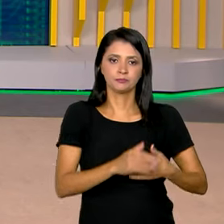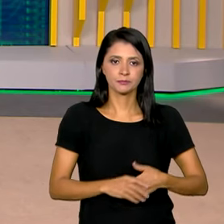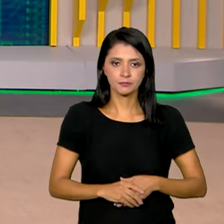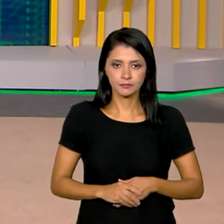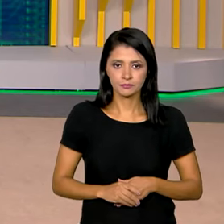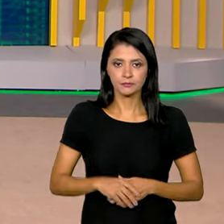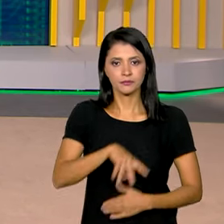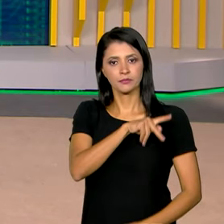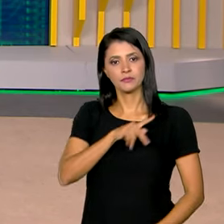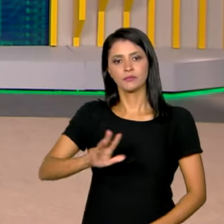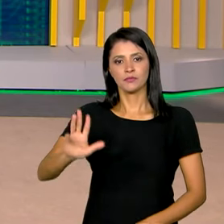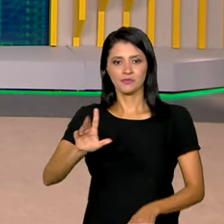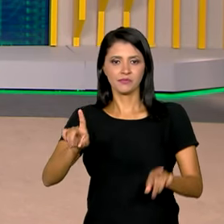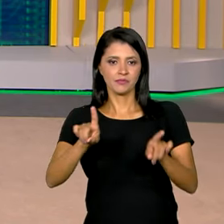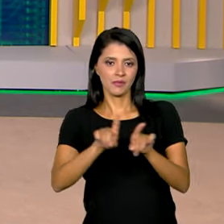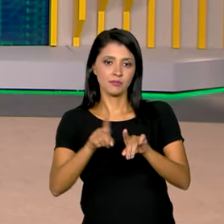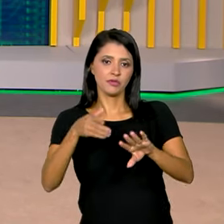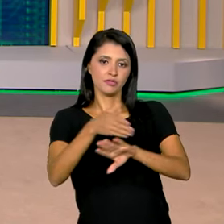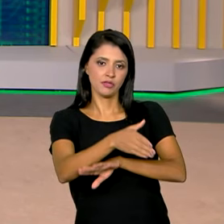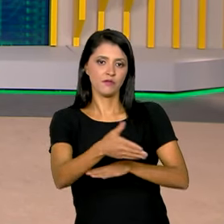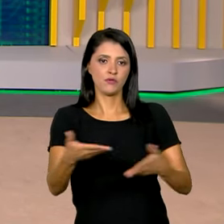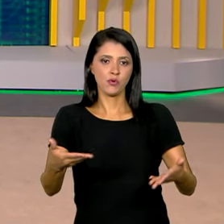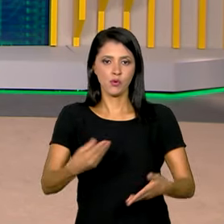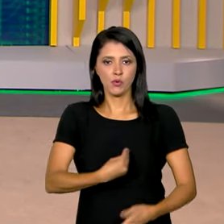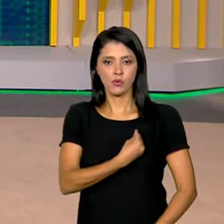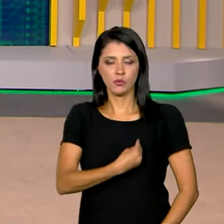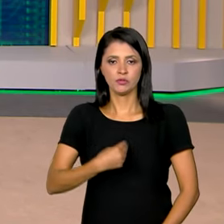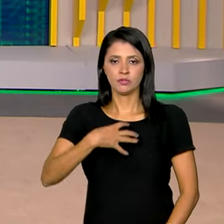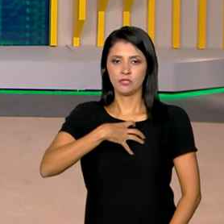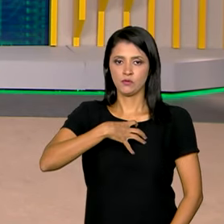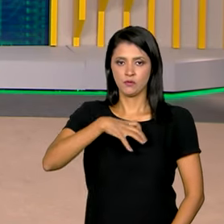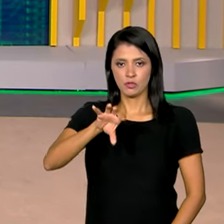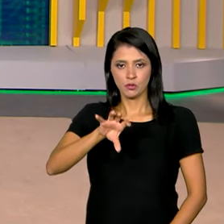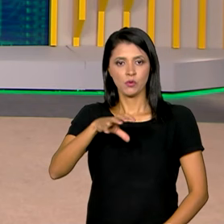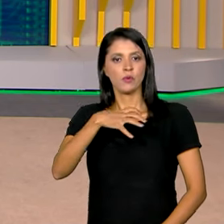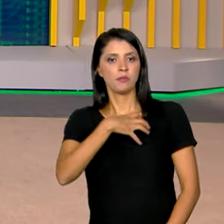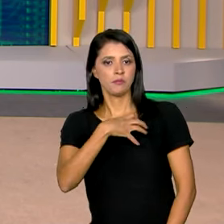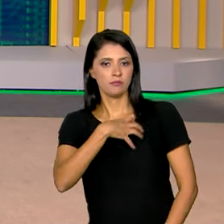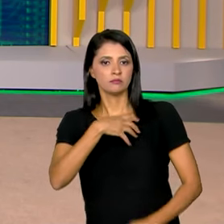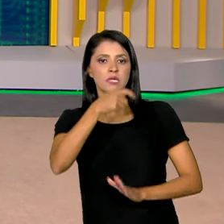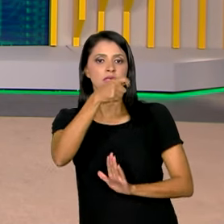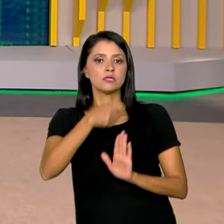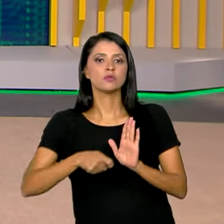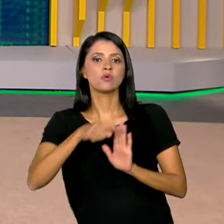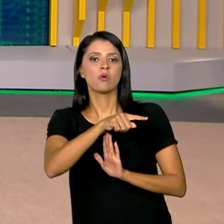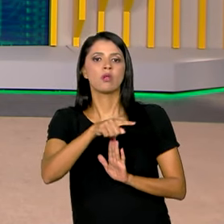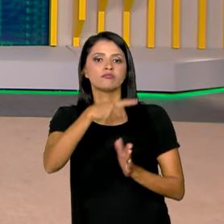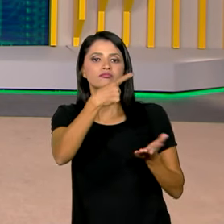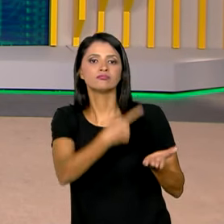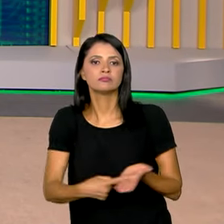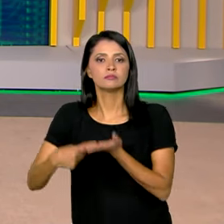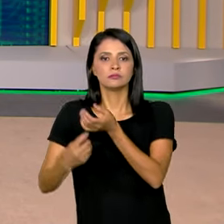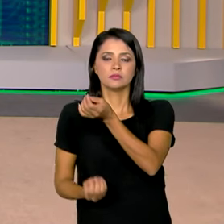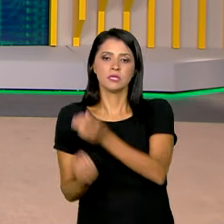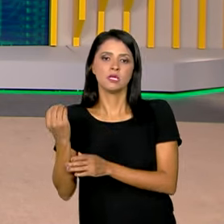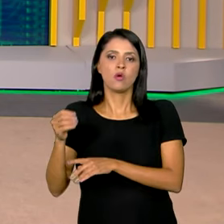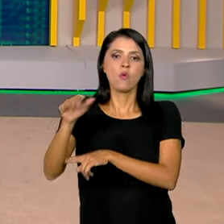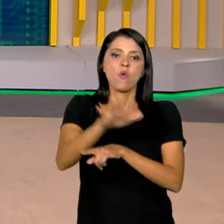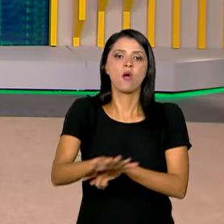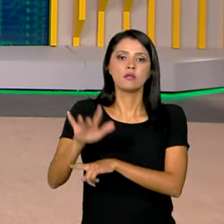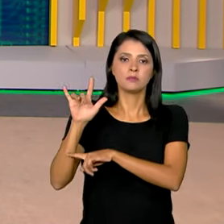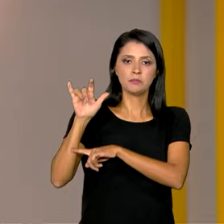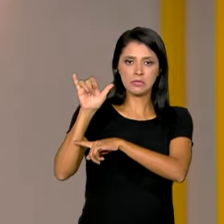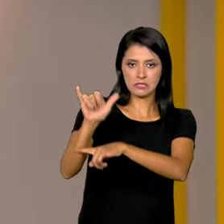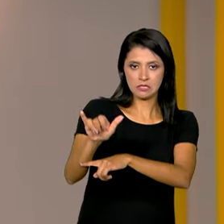O presidente Lula também esteve hoje em Salvador, na Bahia, onde assinou um acordo para a implantação de um centro aeroespacial na